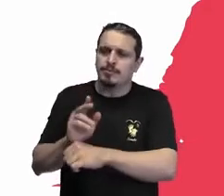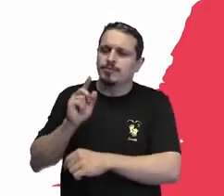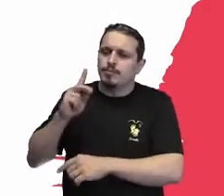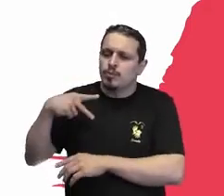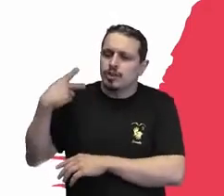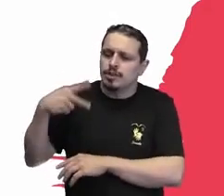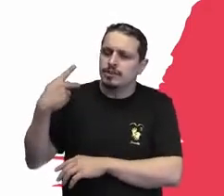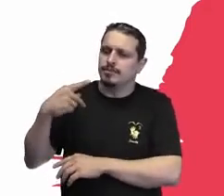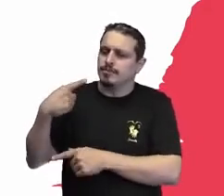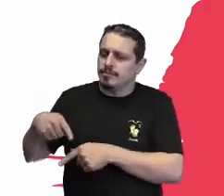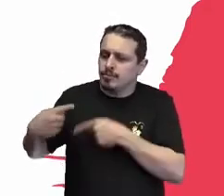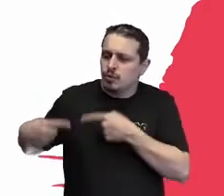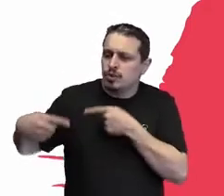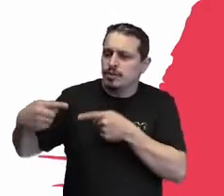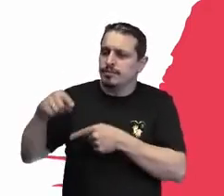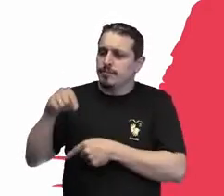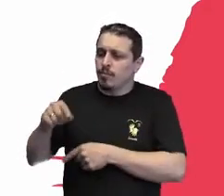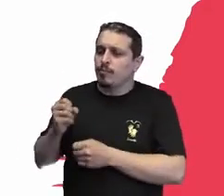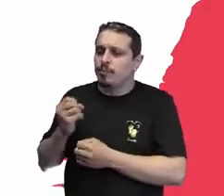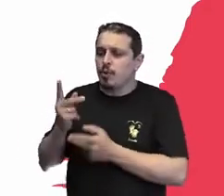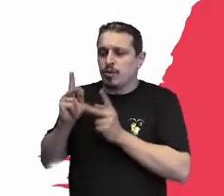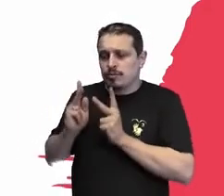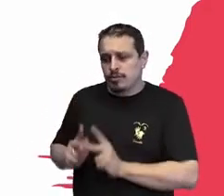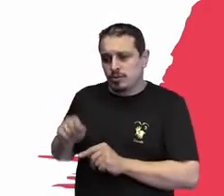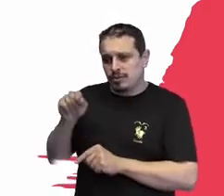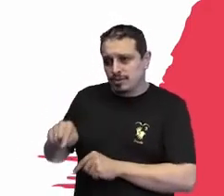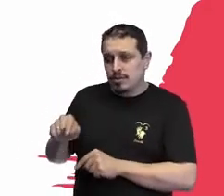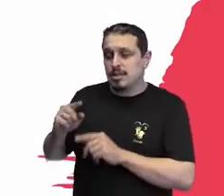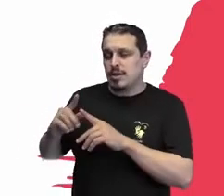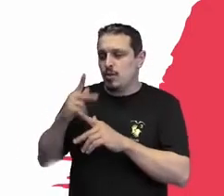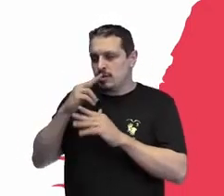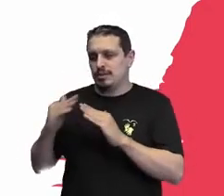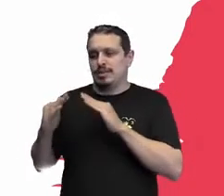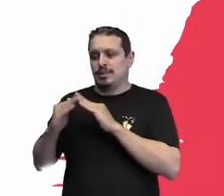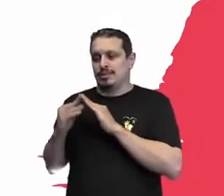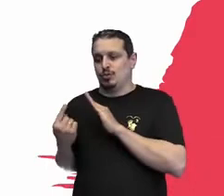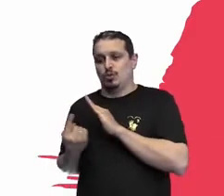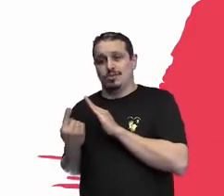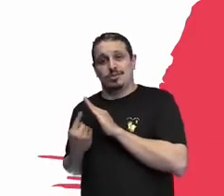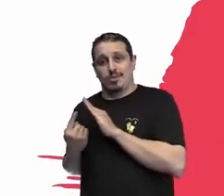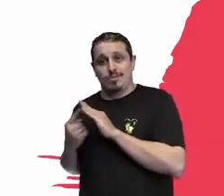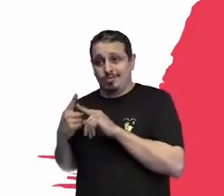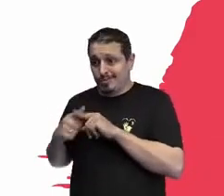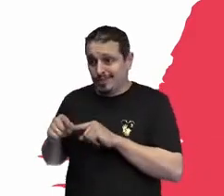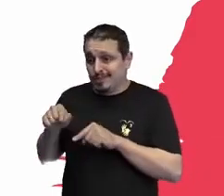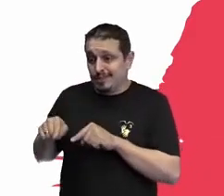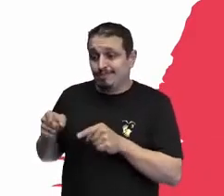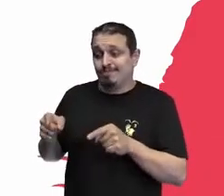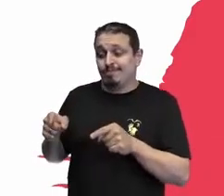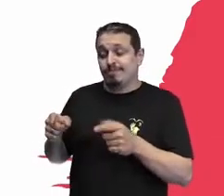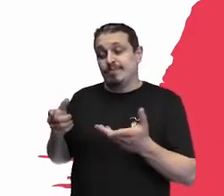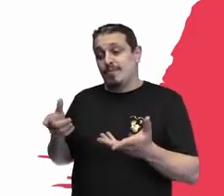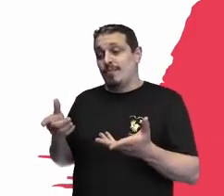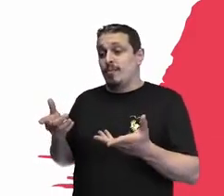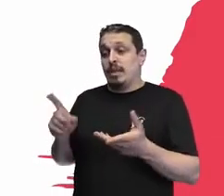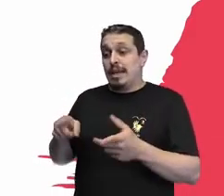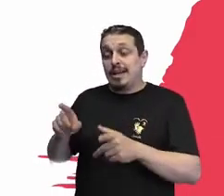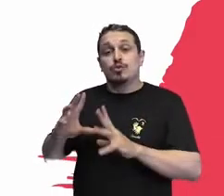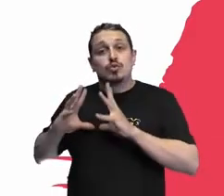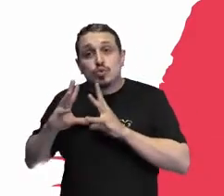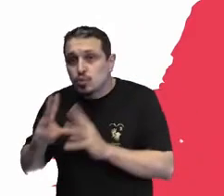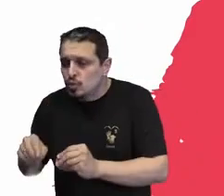uma pessoa, ela pode morar sozinha, a gente, na verdade, fala para todo tipo de pessoa com